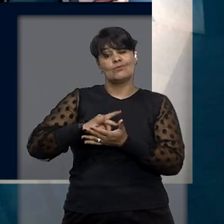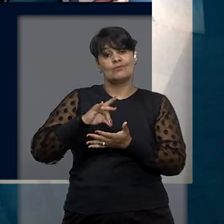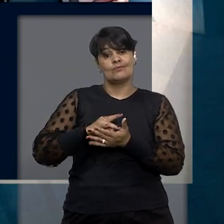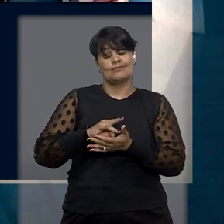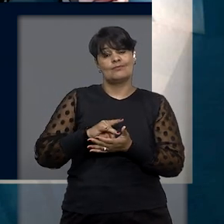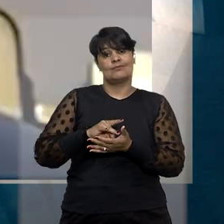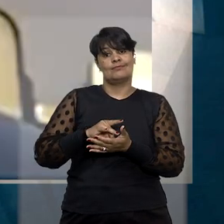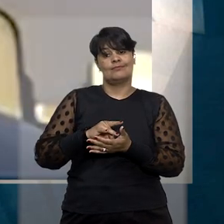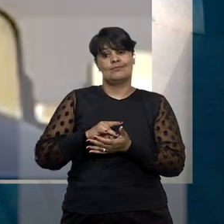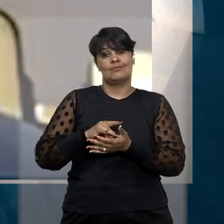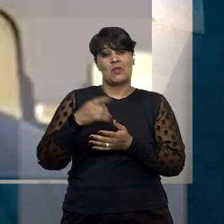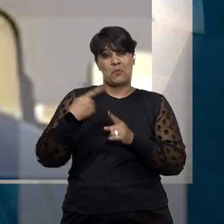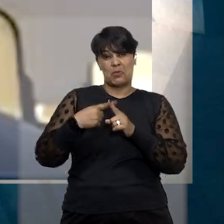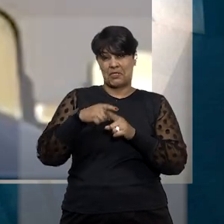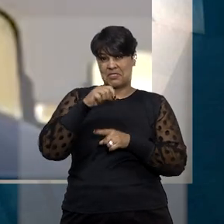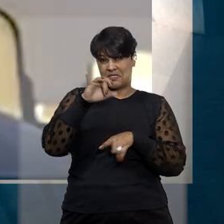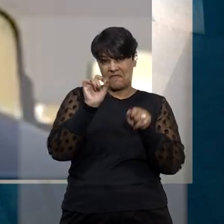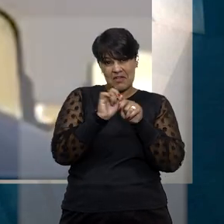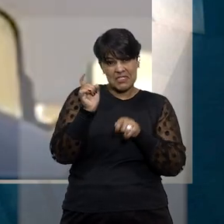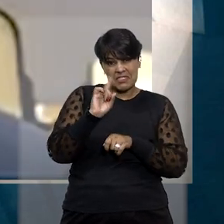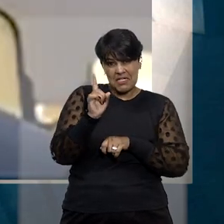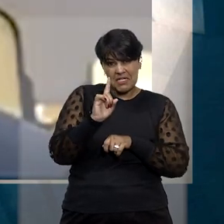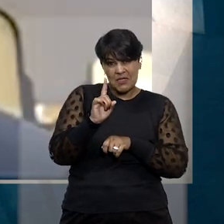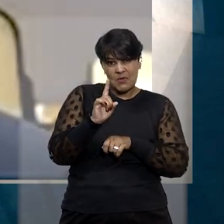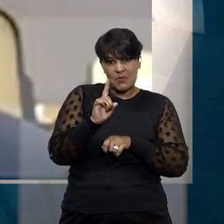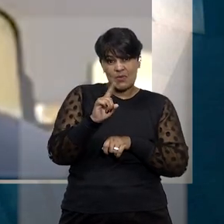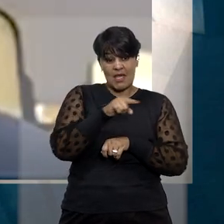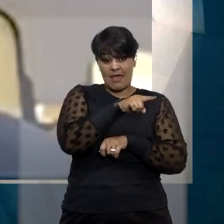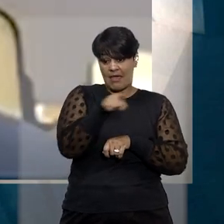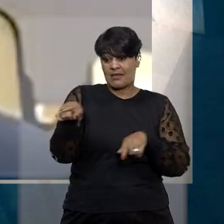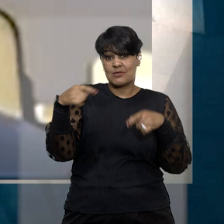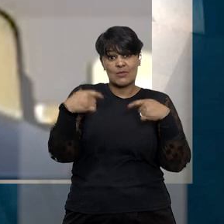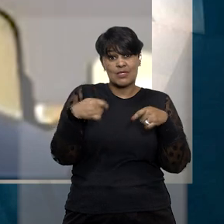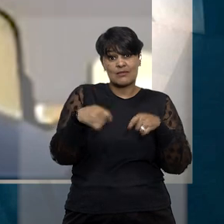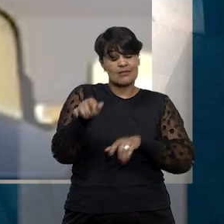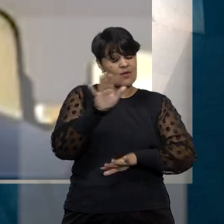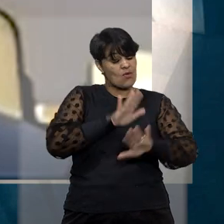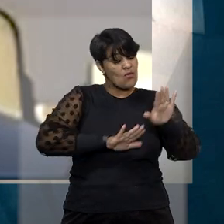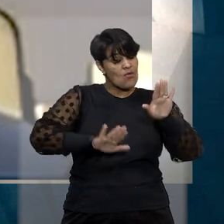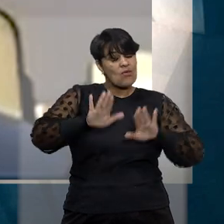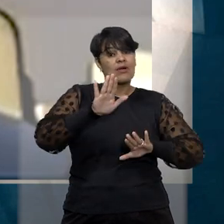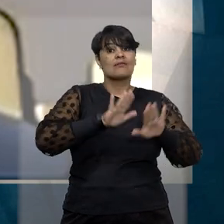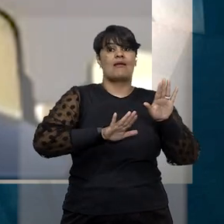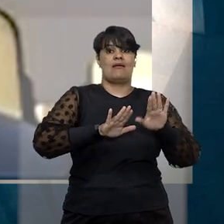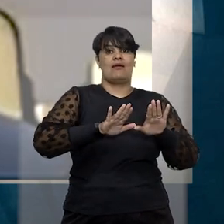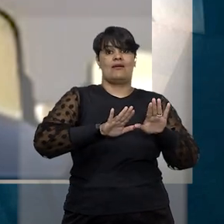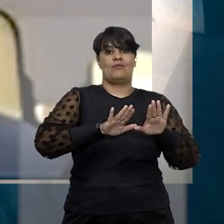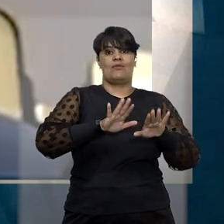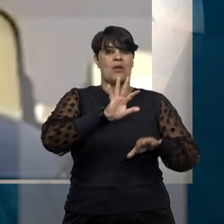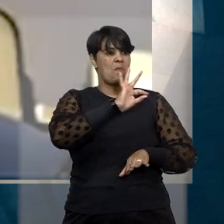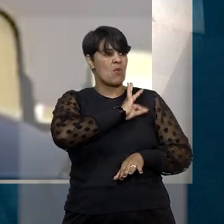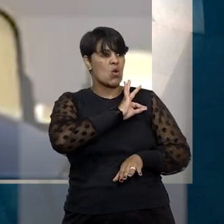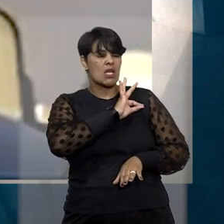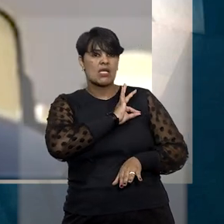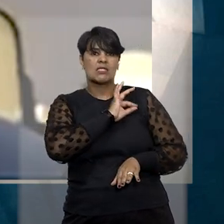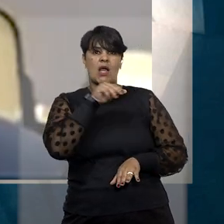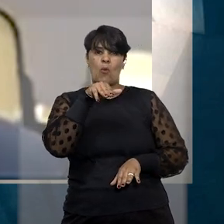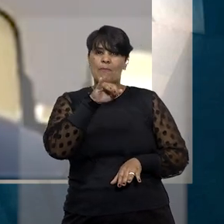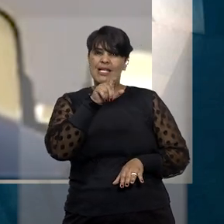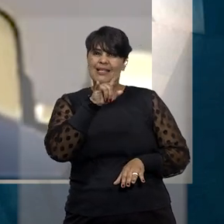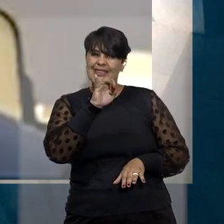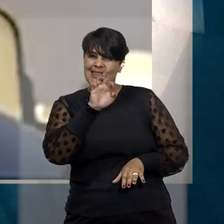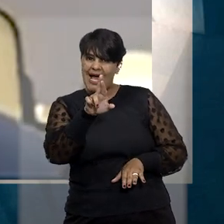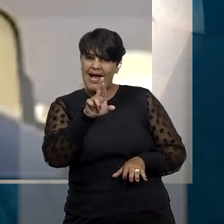processo criminal, zelando cada autoridade, seja um policial militar, um policial civil,